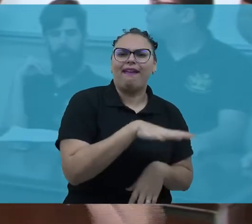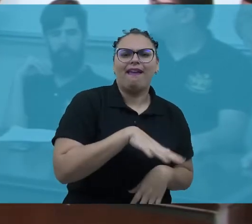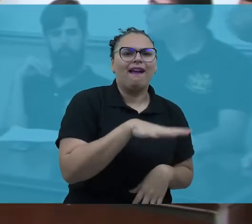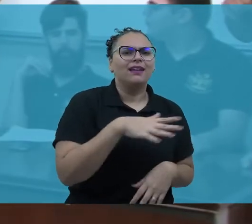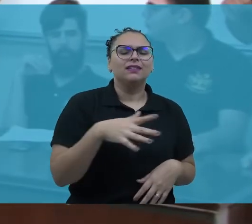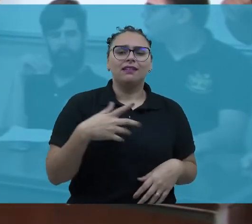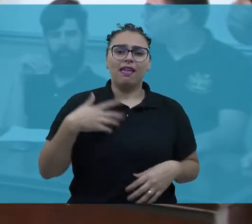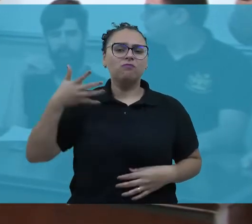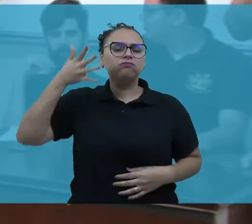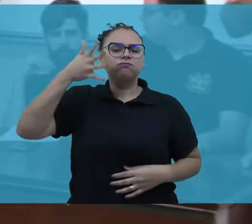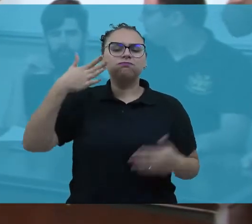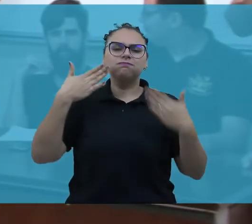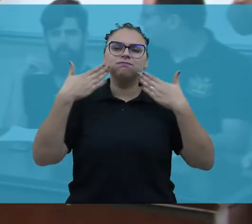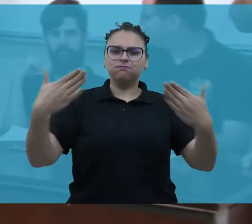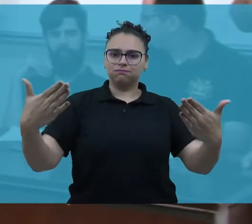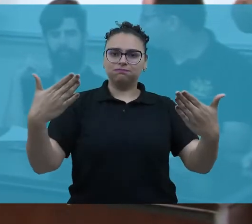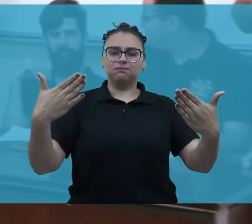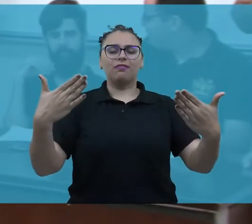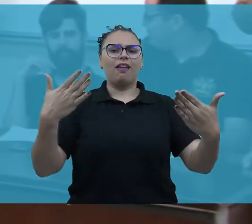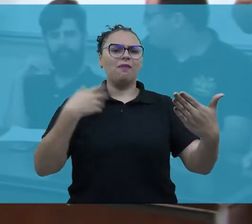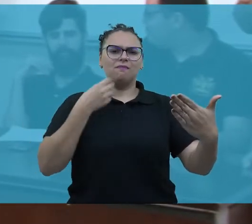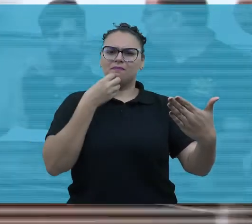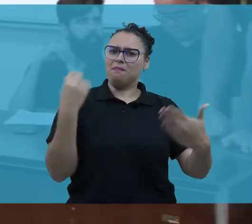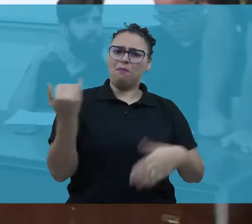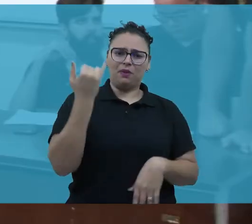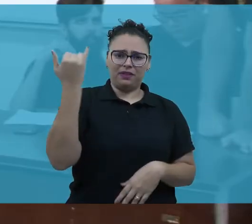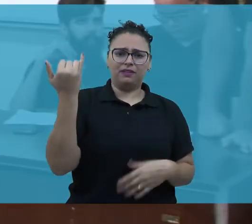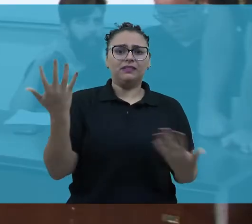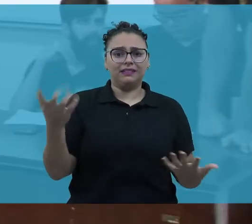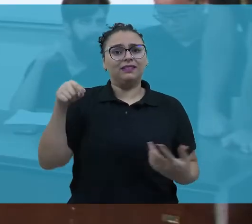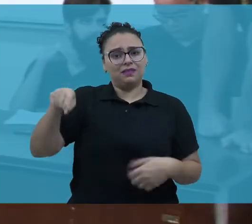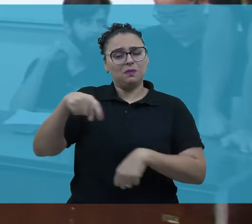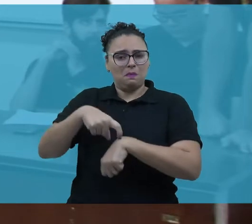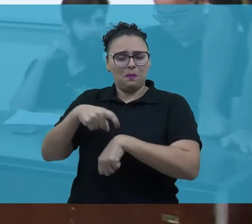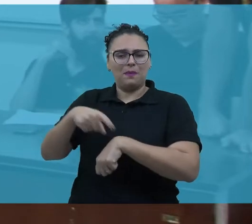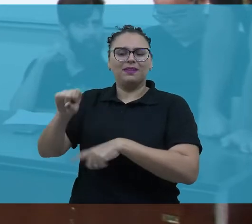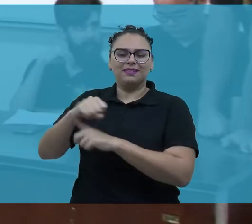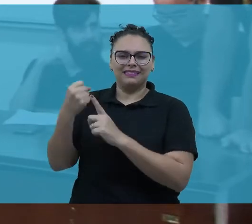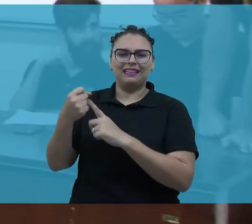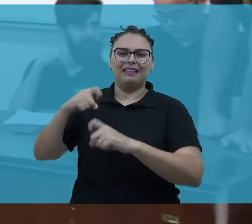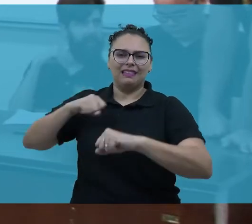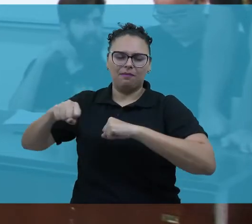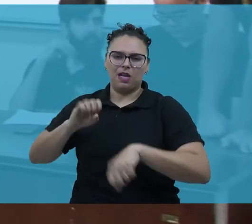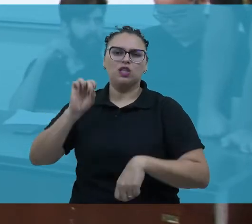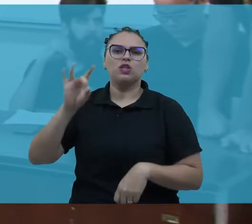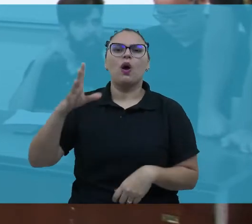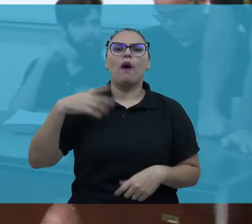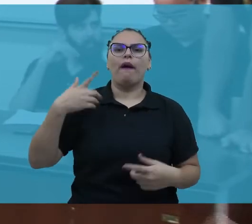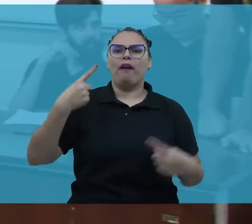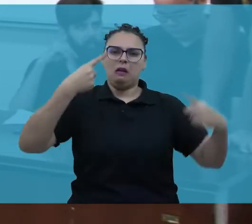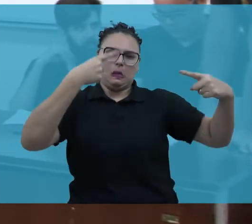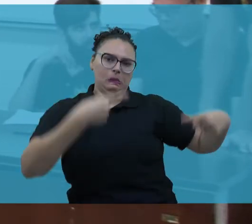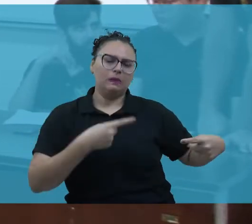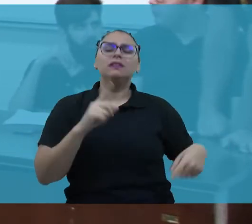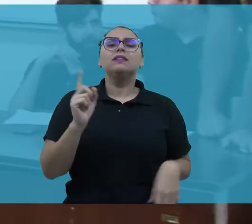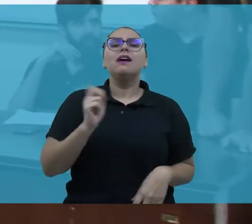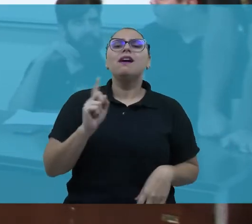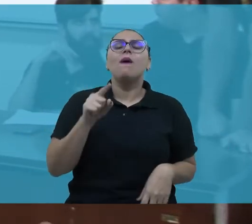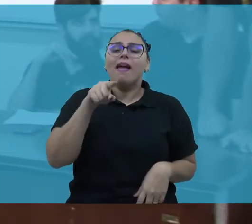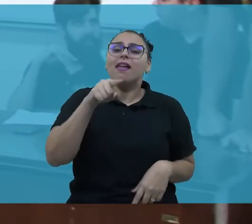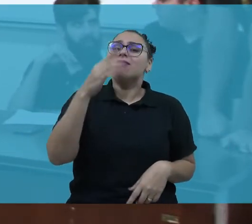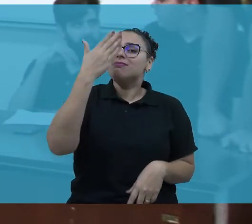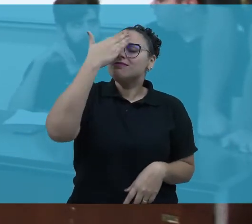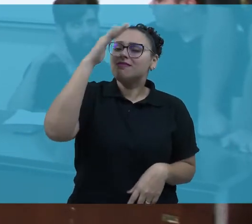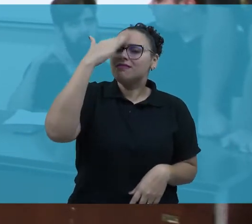matéria de exatas, falar bem em público é essencial. Na Sociedade de Debates, o nosso objetivo não é só você aprender a fazer um debate, competir,